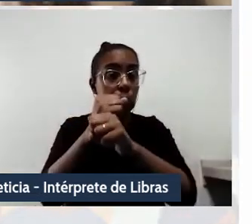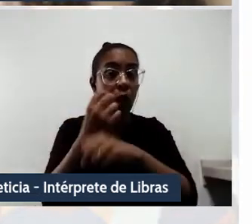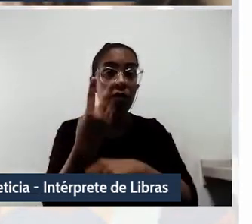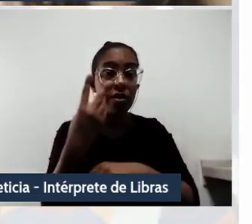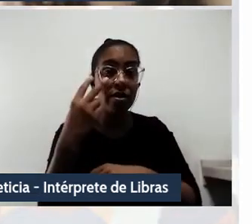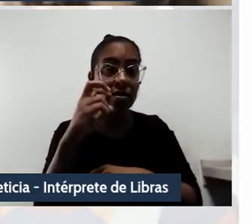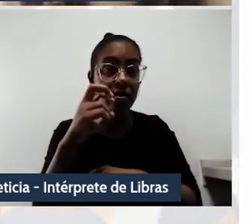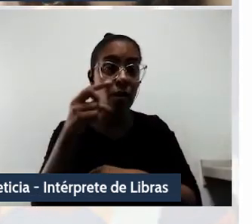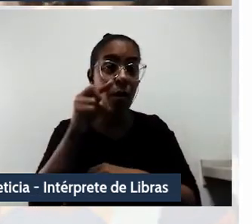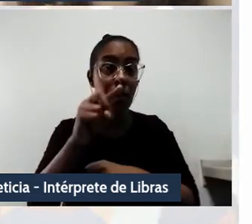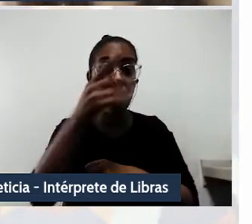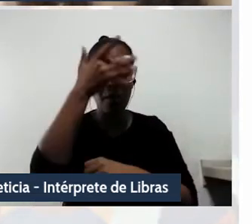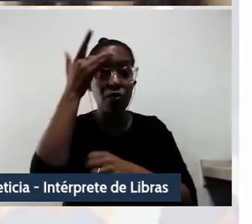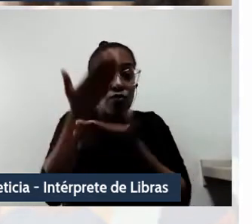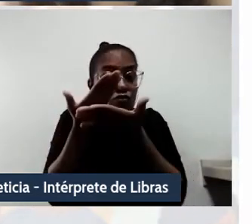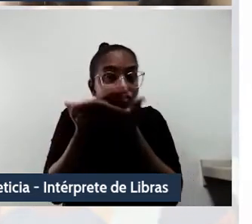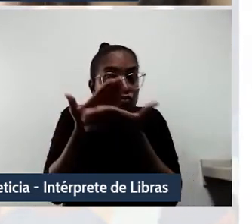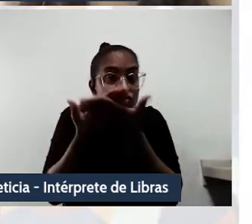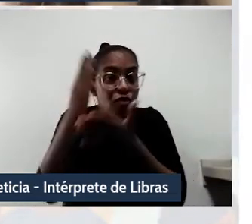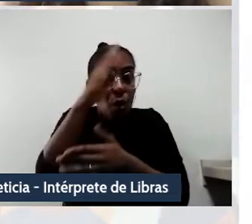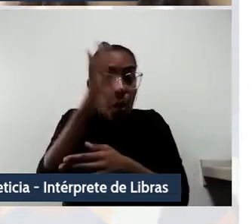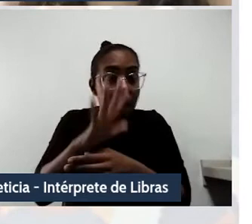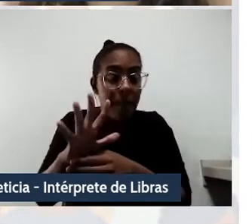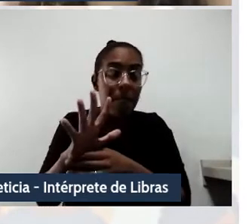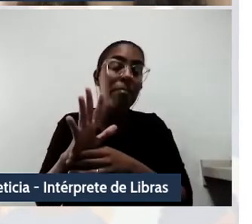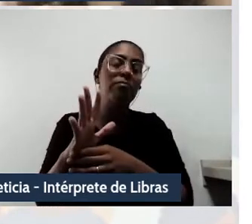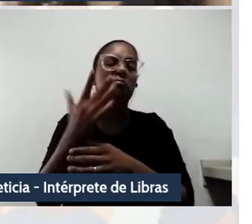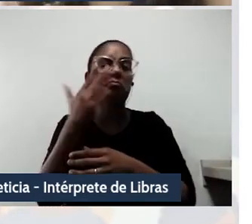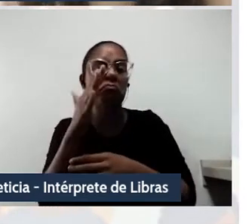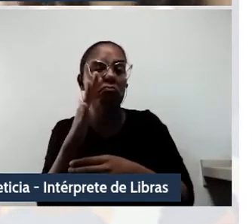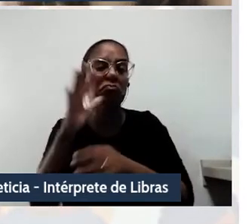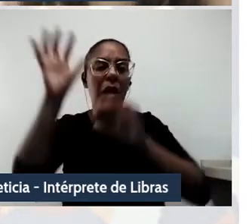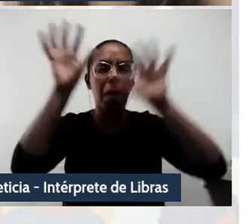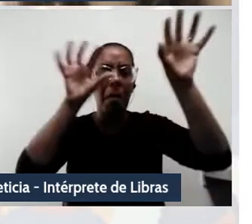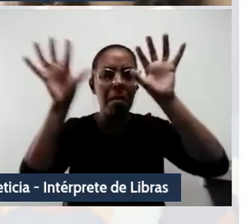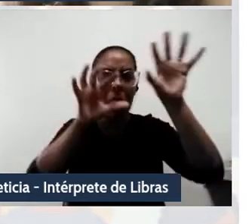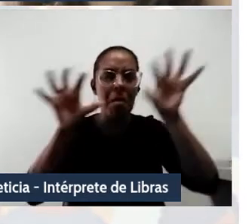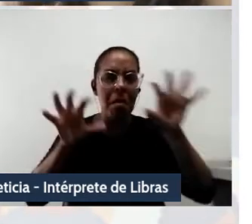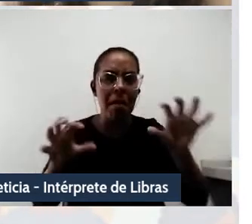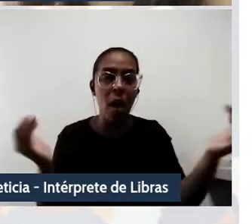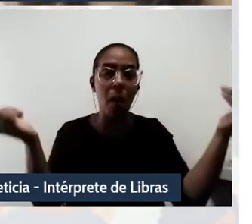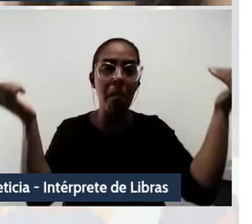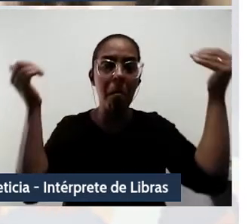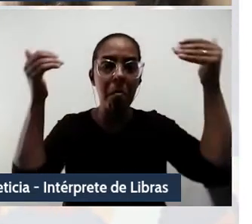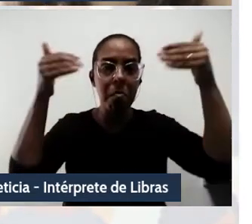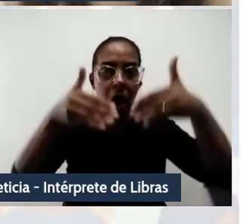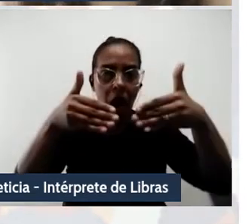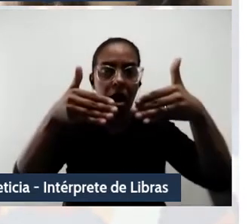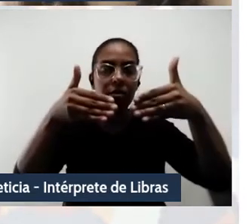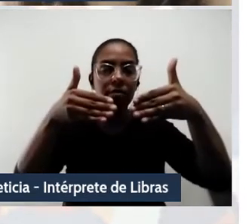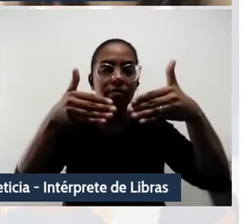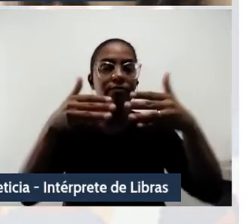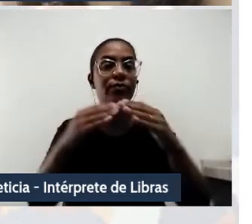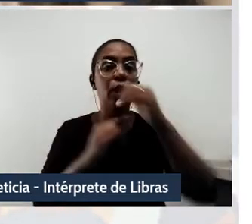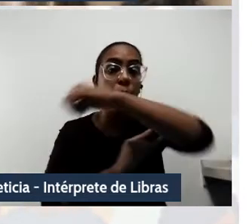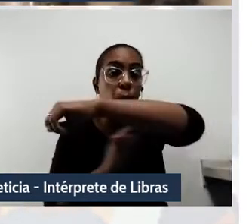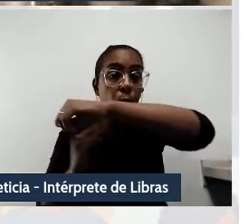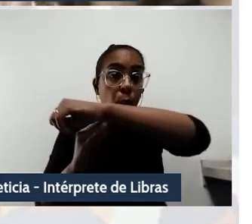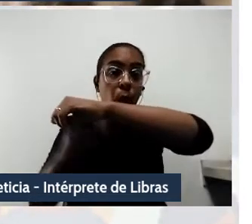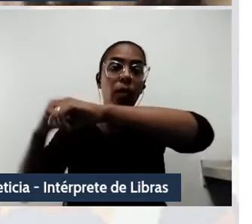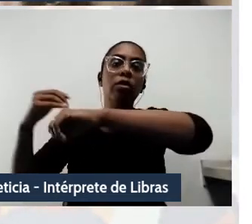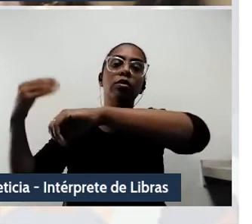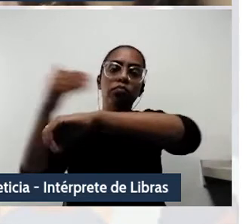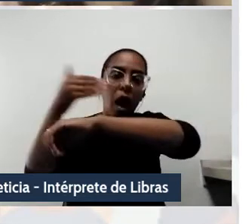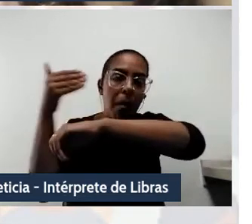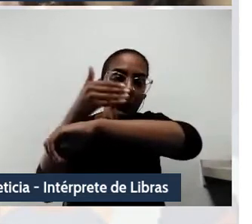Estes estudantes vêm de todos os lugares do Brasil e muitos deles atravessam a ponte todos os dias entre